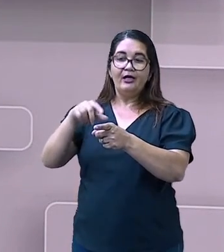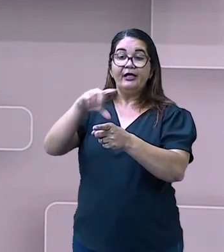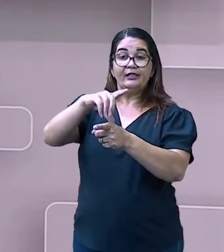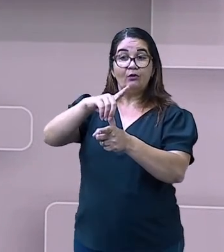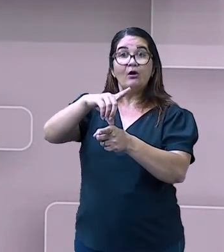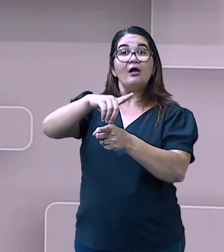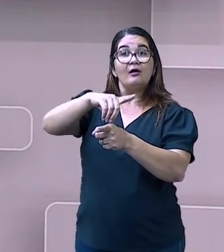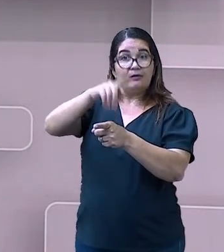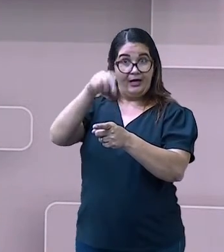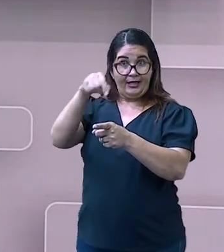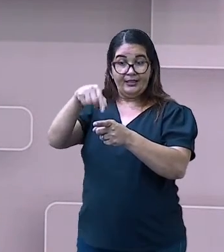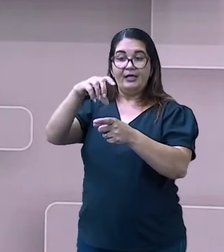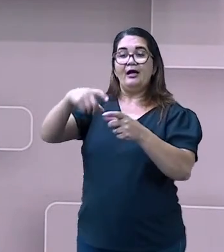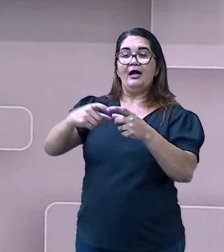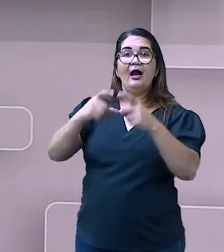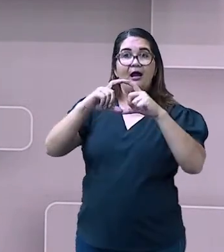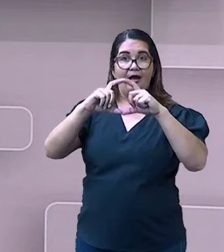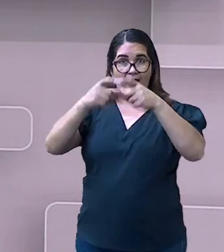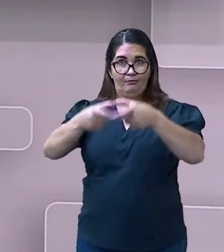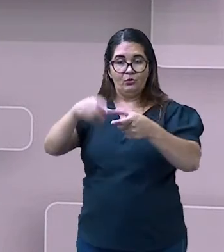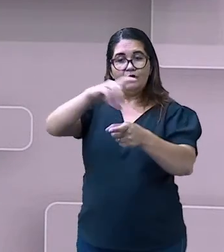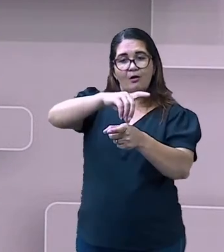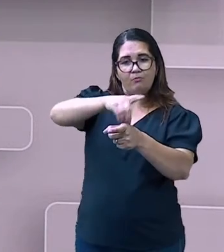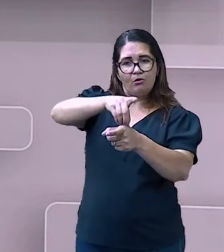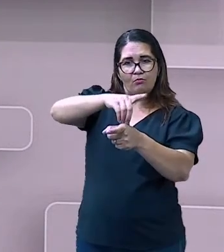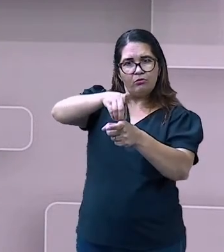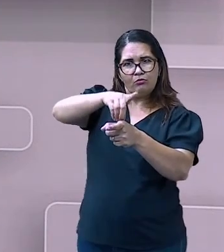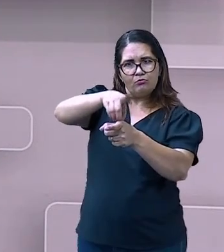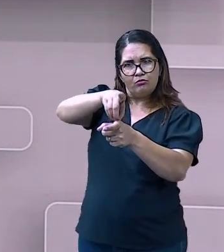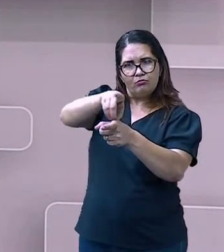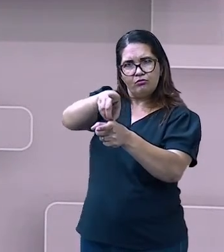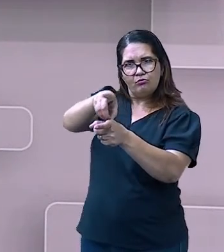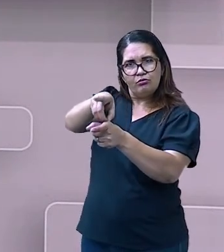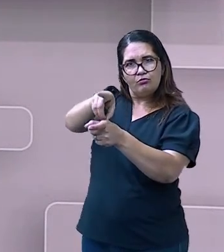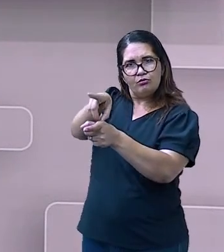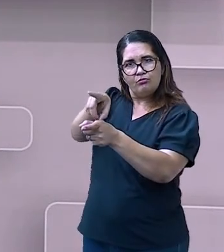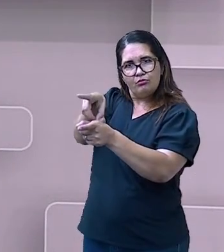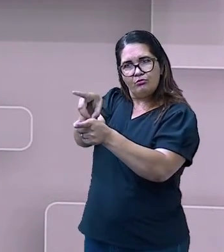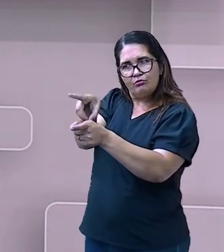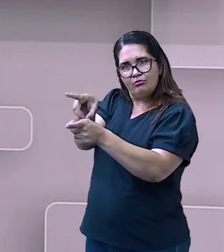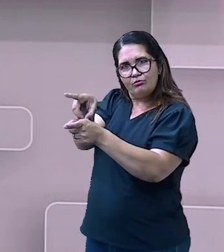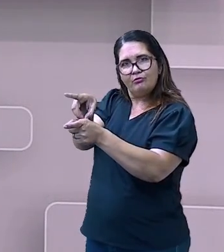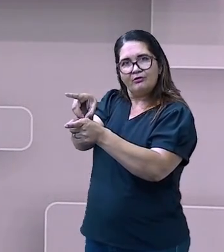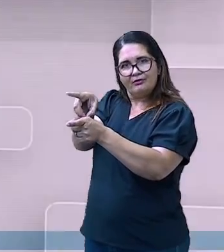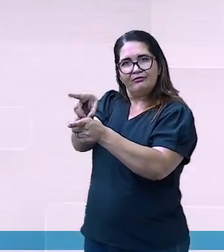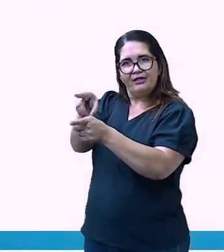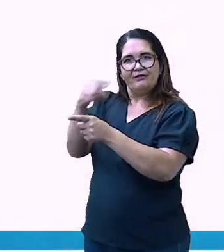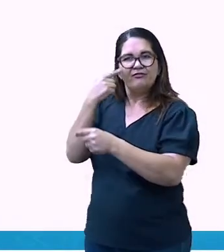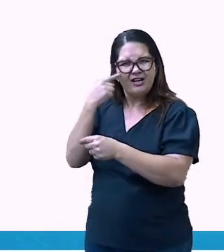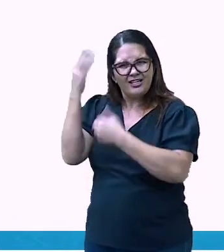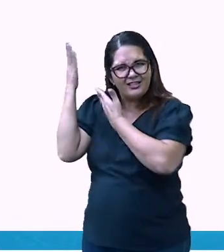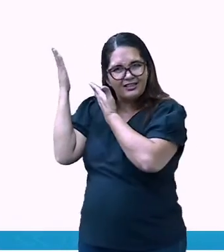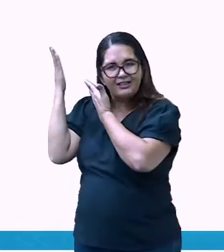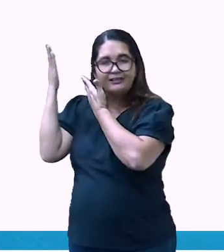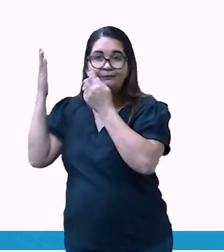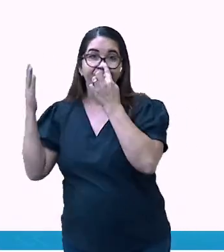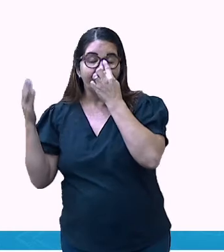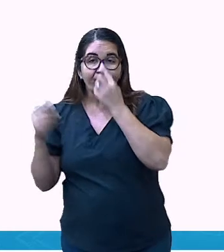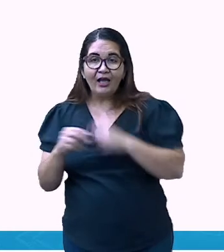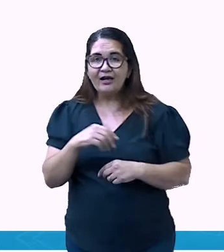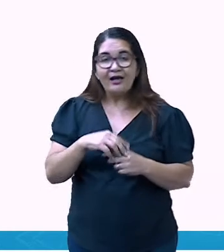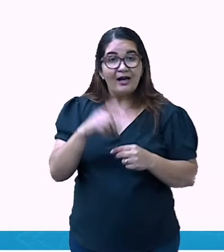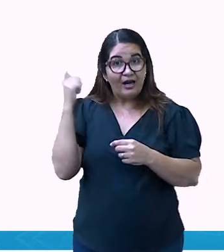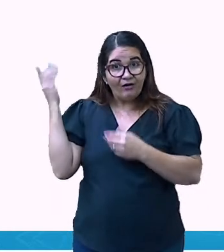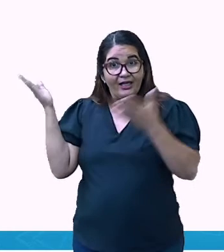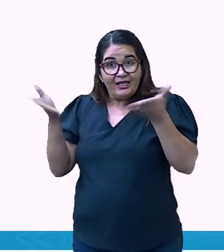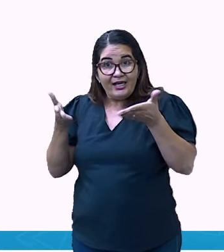o lugar ou a localização que eu quisesse ir, né? Então, olha isso, é um exemplo de uma bússola caseira, né? Simples